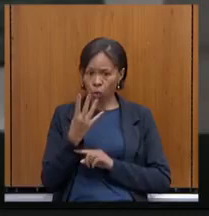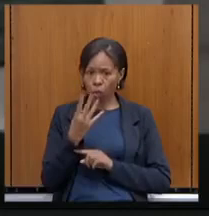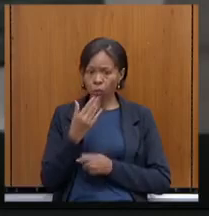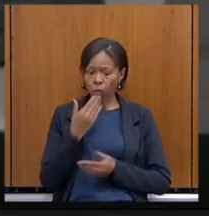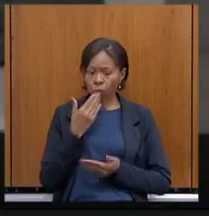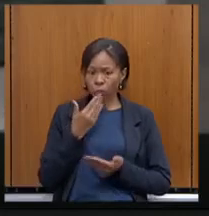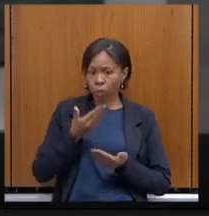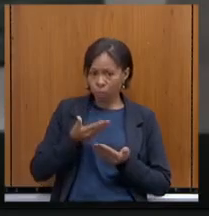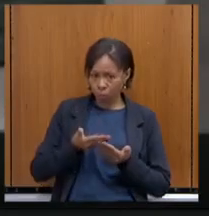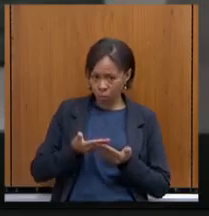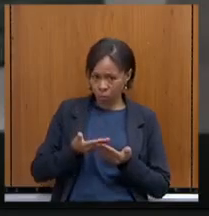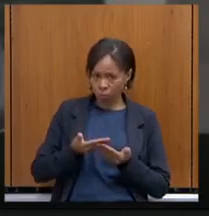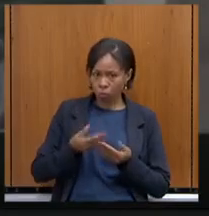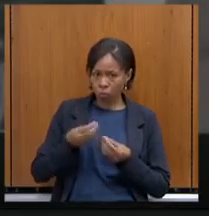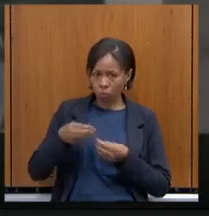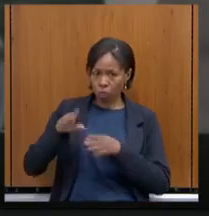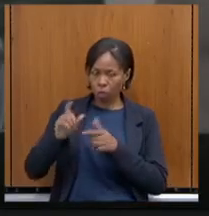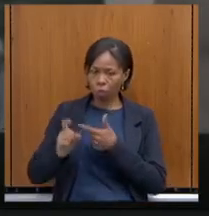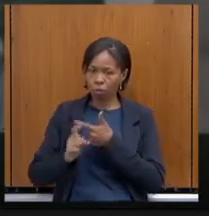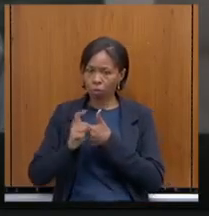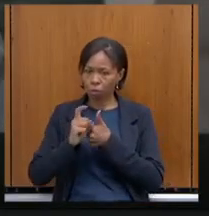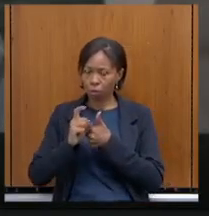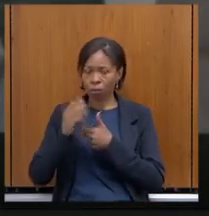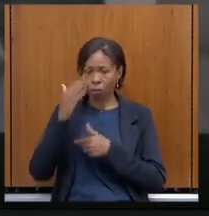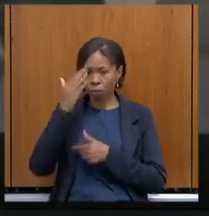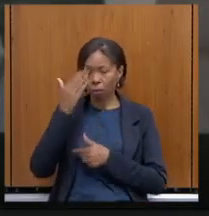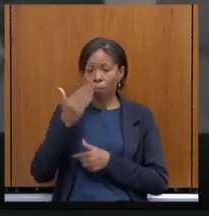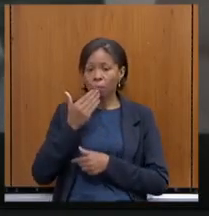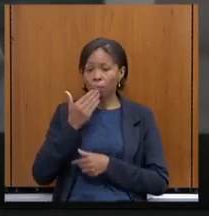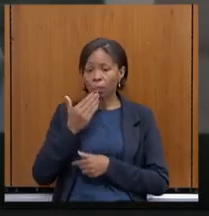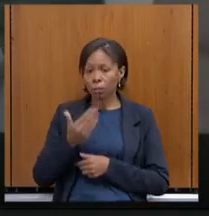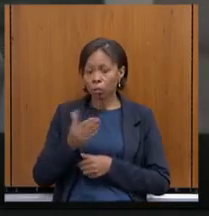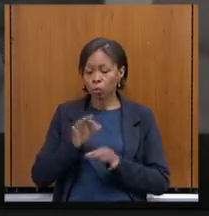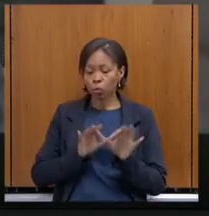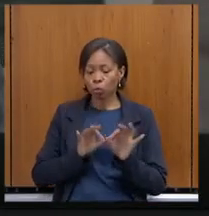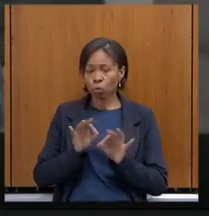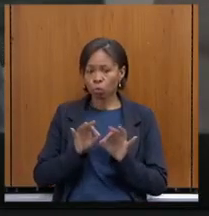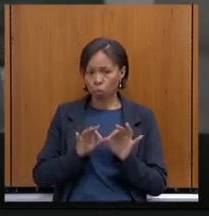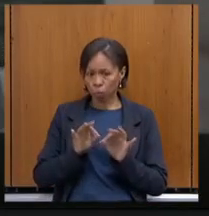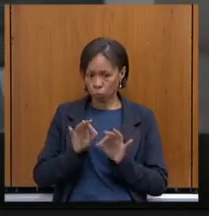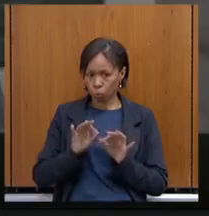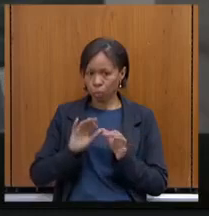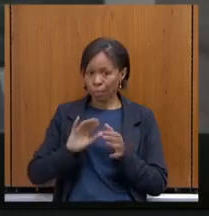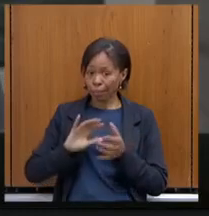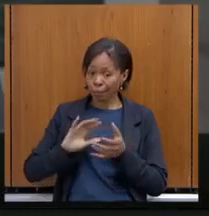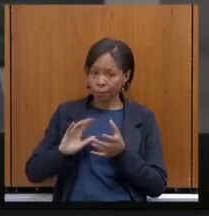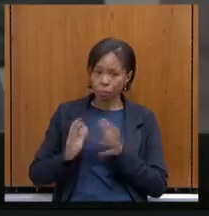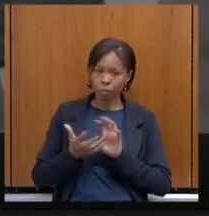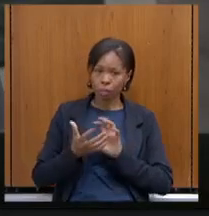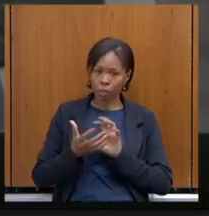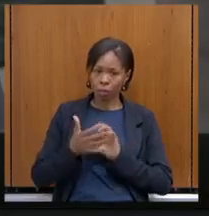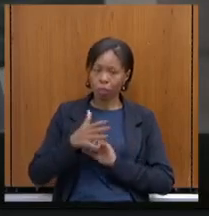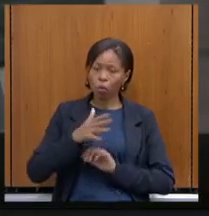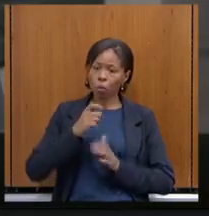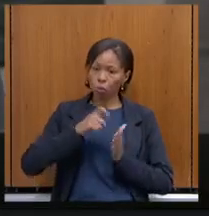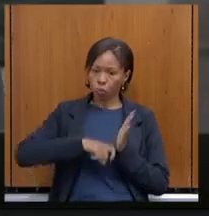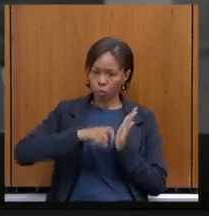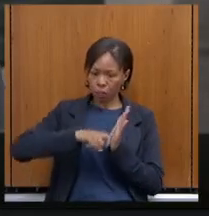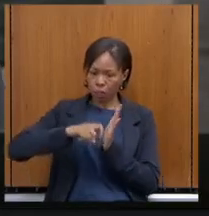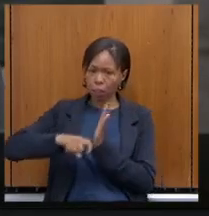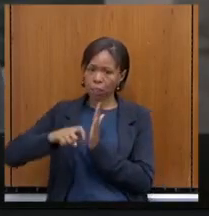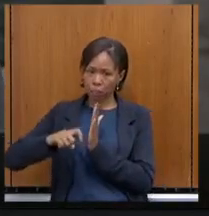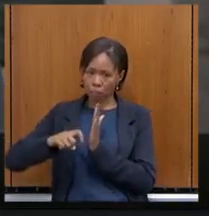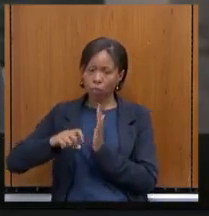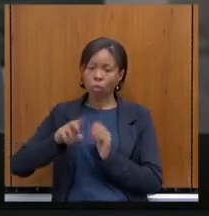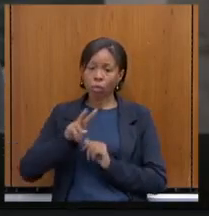solicitando o plano de recuperação fiscal, o plano de recuperação fiscal, que será